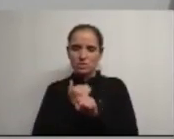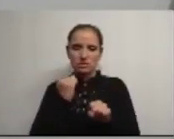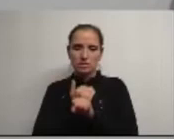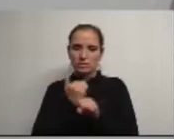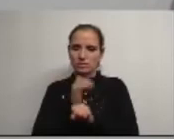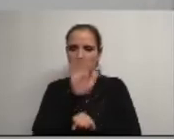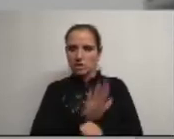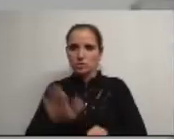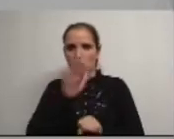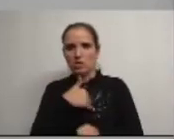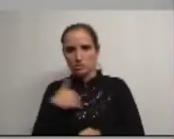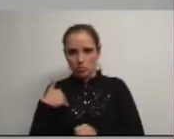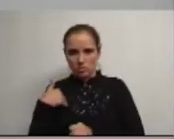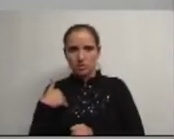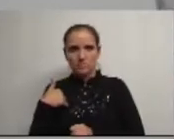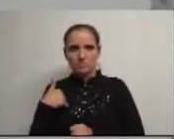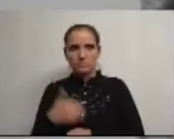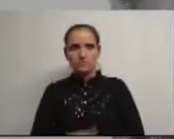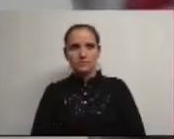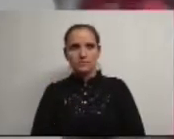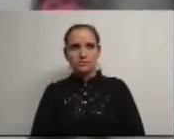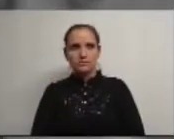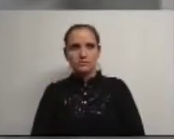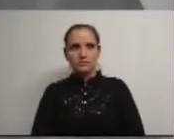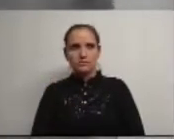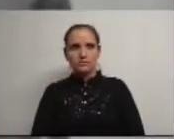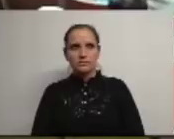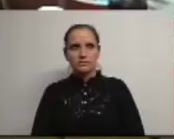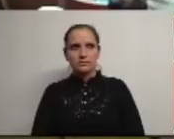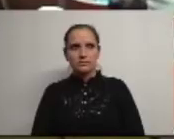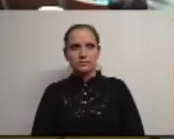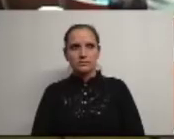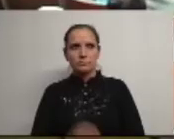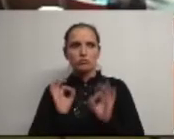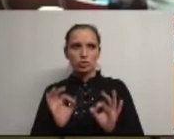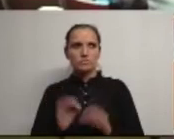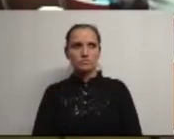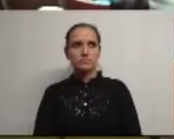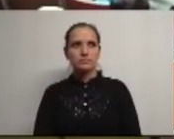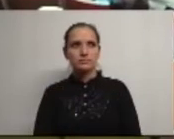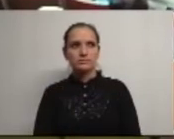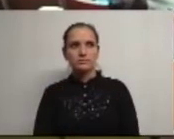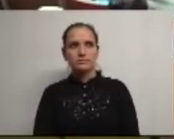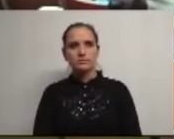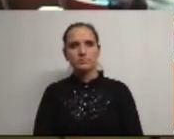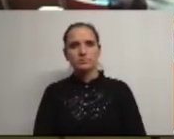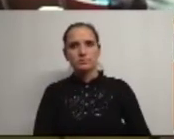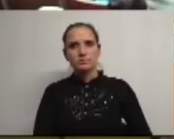nacional de saúde muito obrigado muito obrigado também